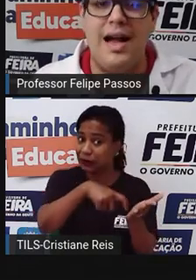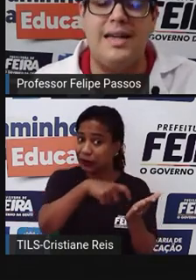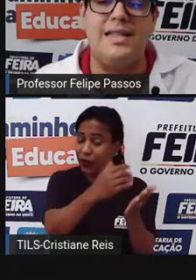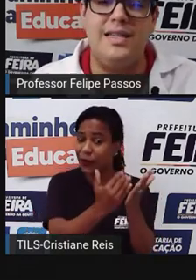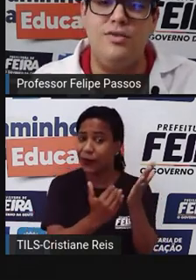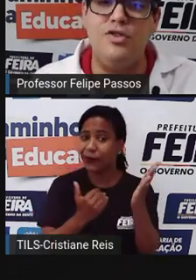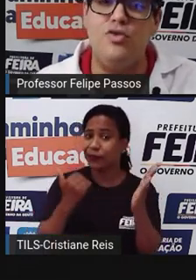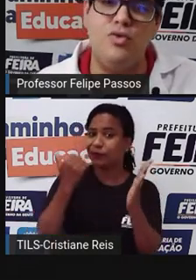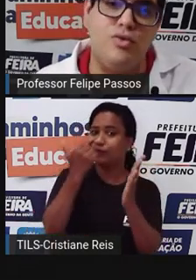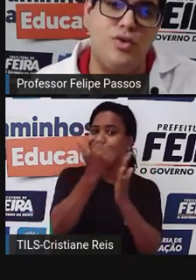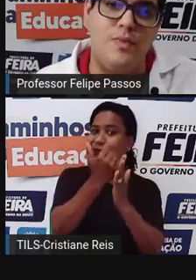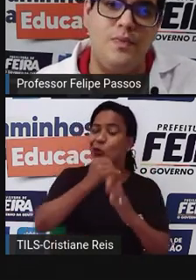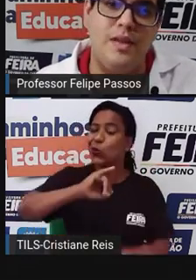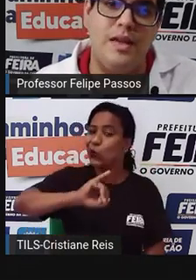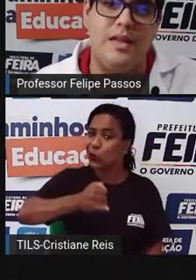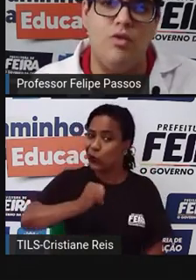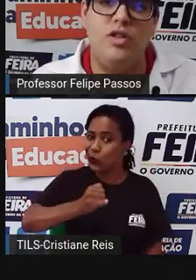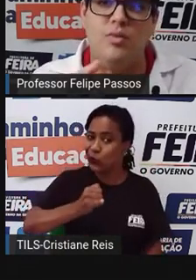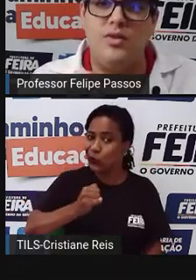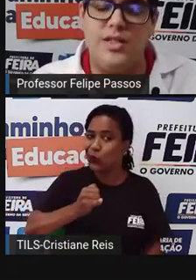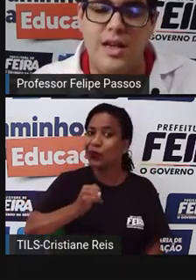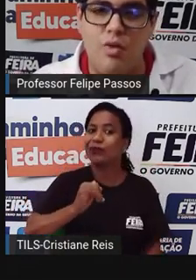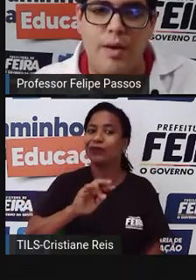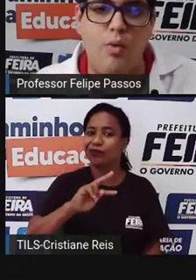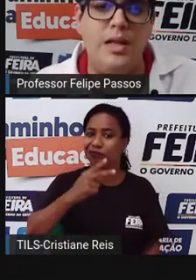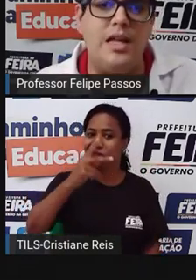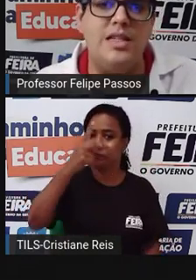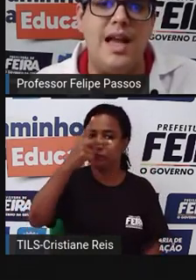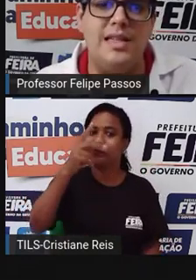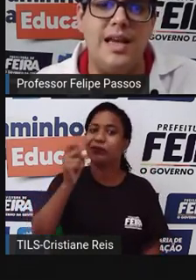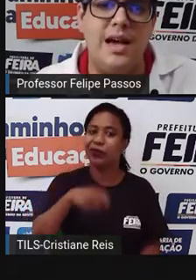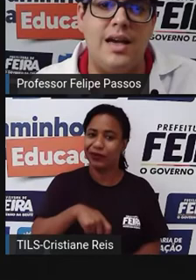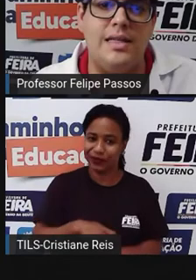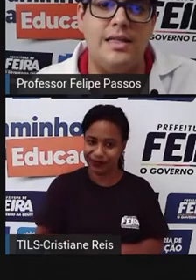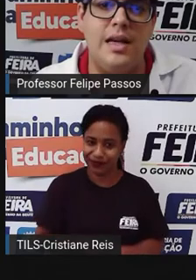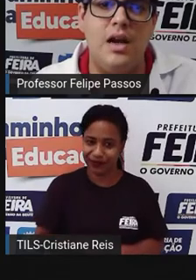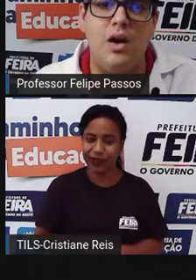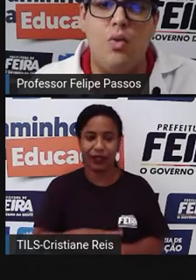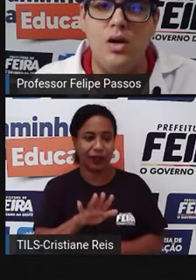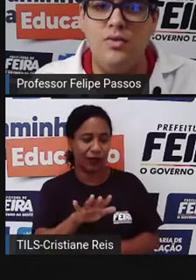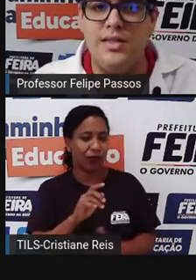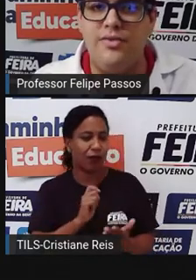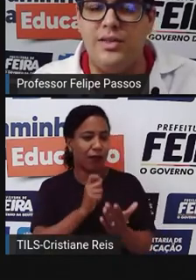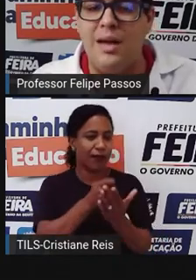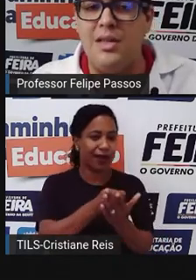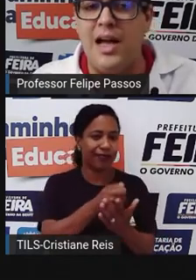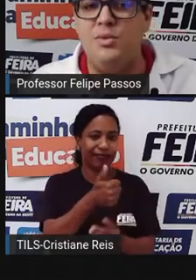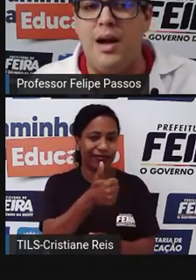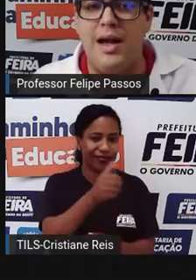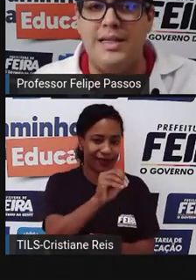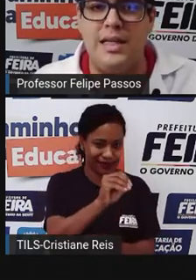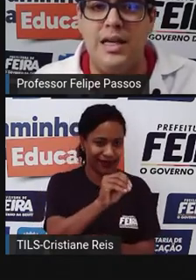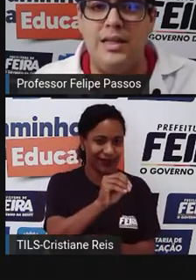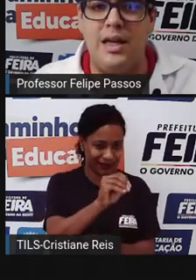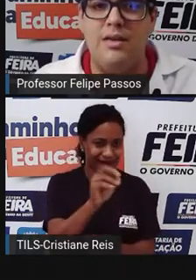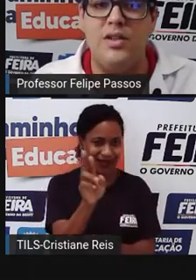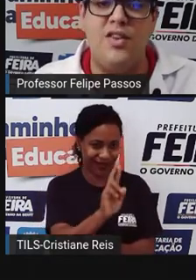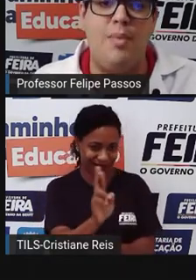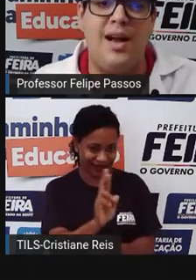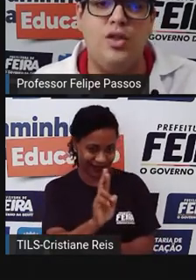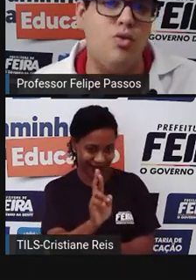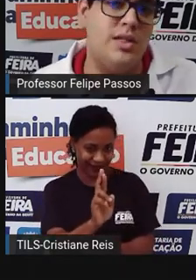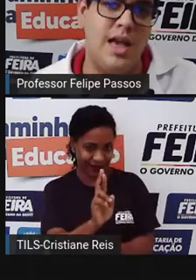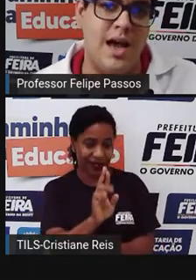acrescido de juros. Então, digamos que você ia comprar um item de 10 reais. Quando você for terminar de pagar esse item,